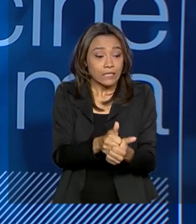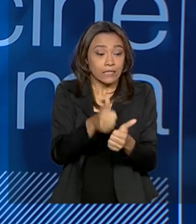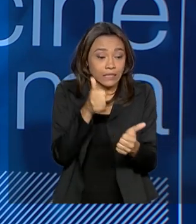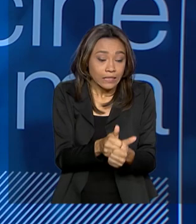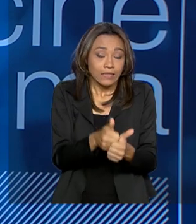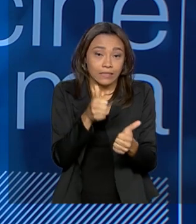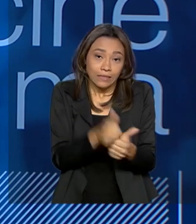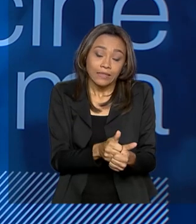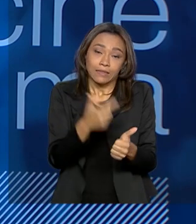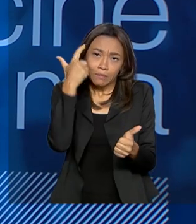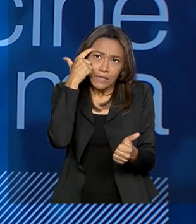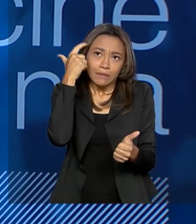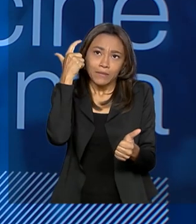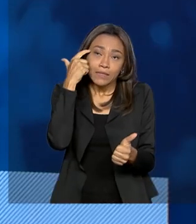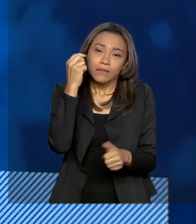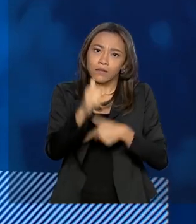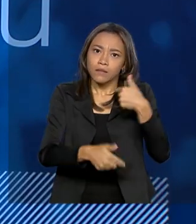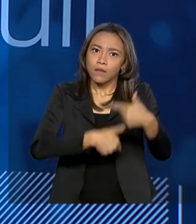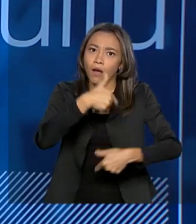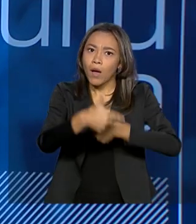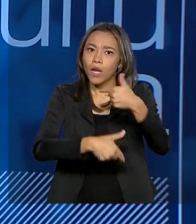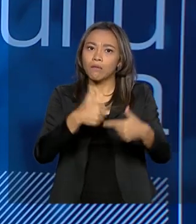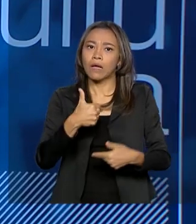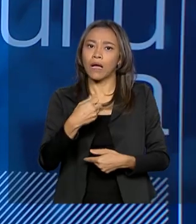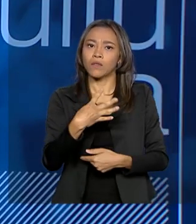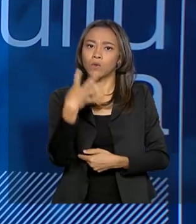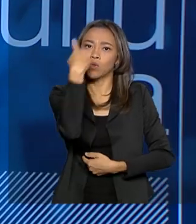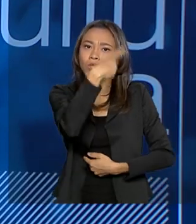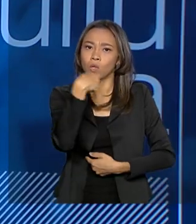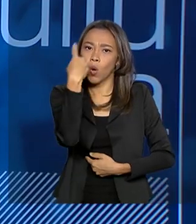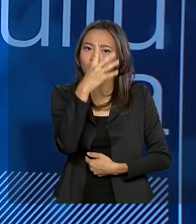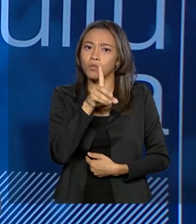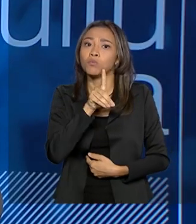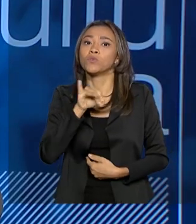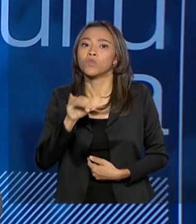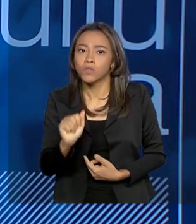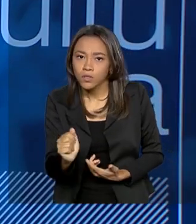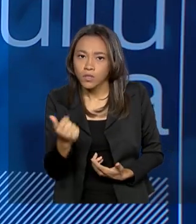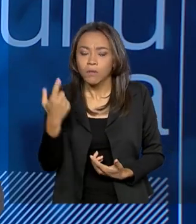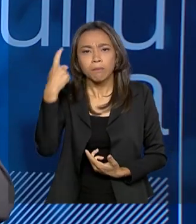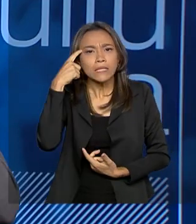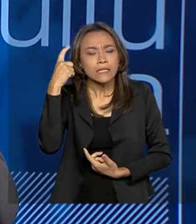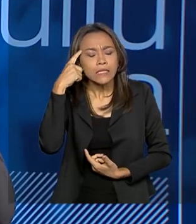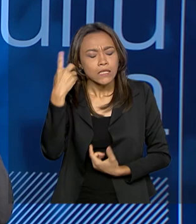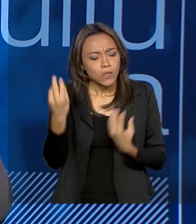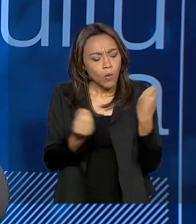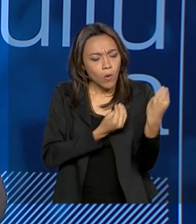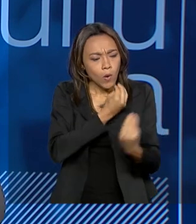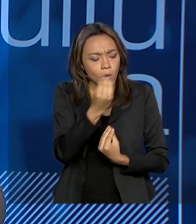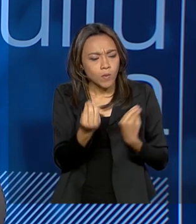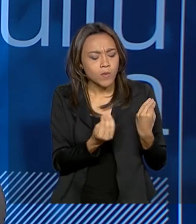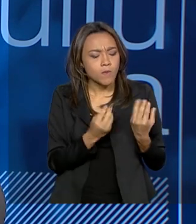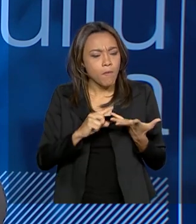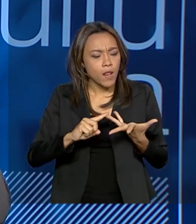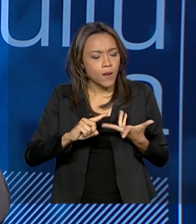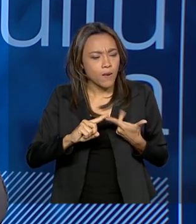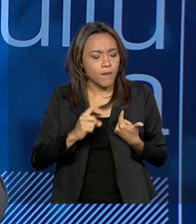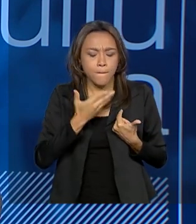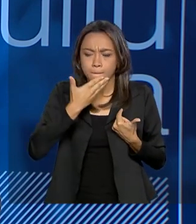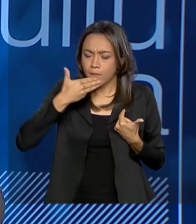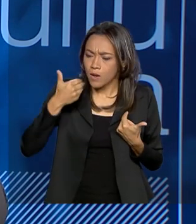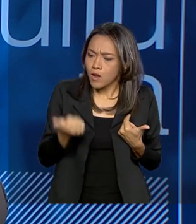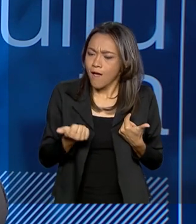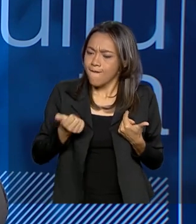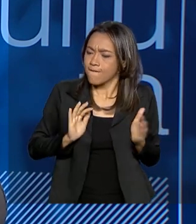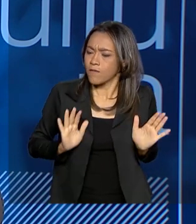trabalhando 14 horas por dia na Secretaria de Cultura, pensando em novos modos de